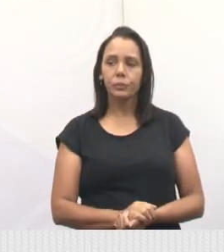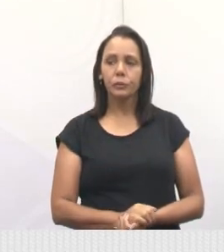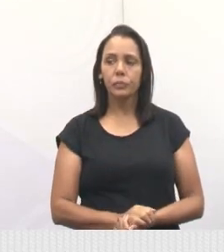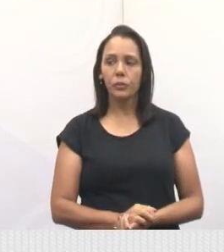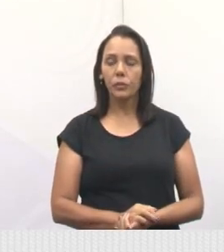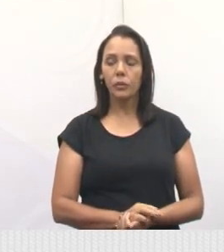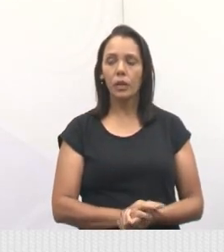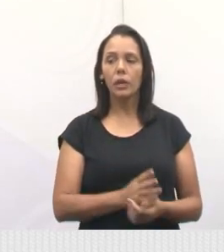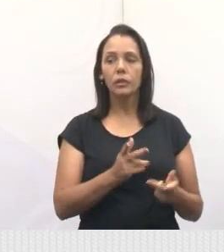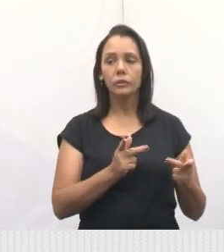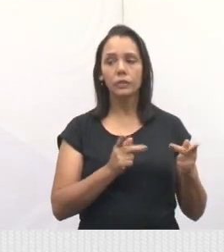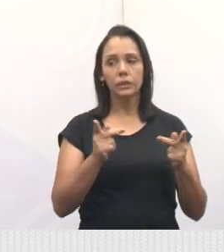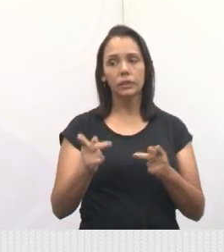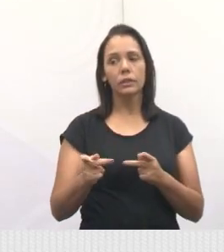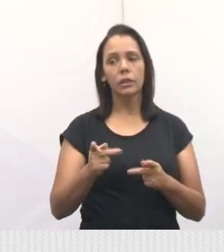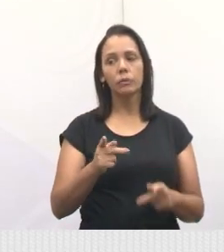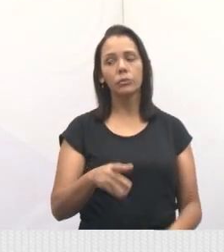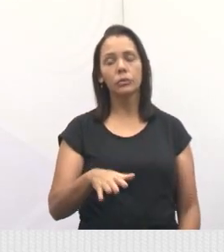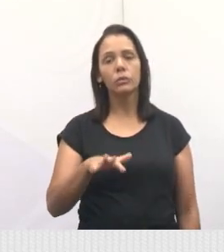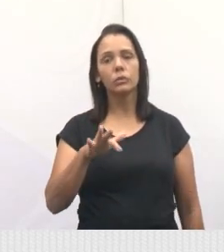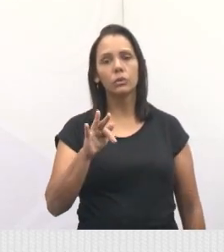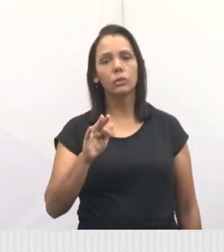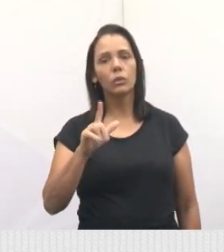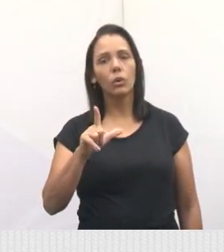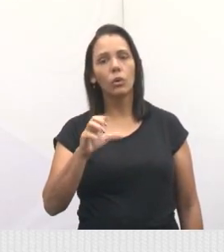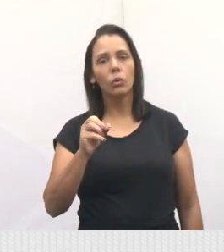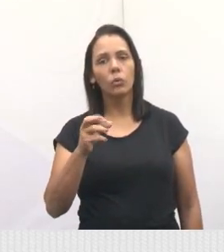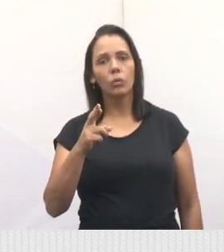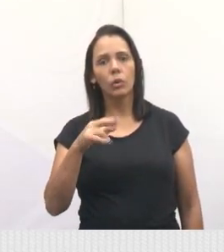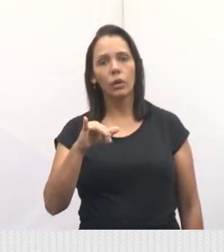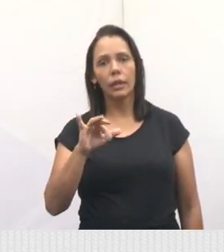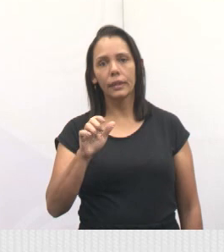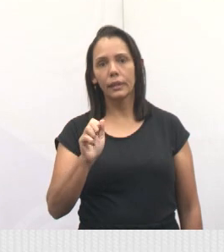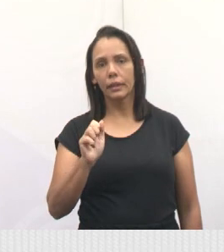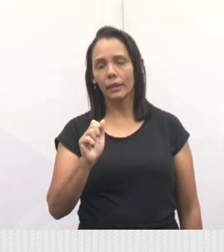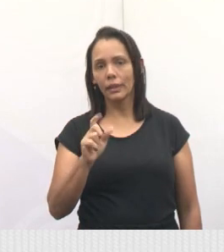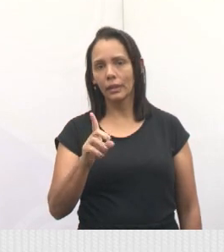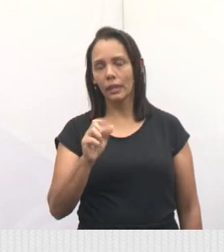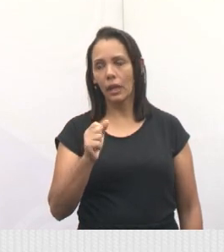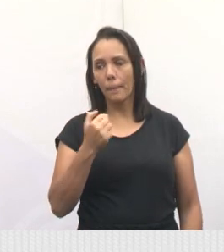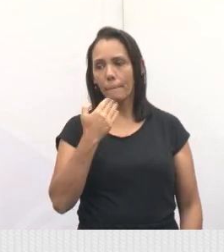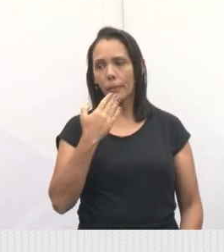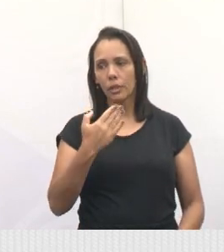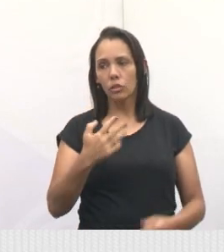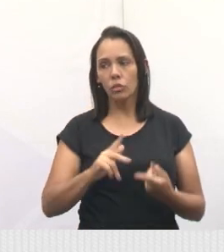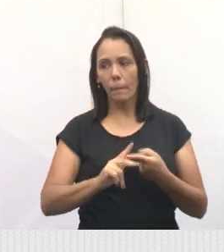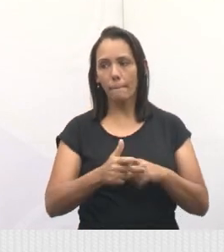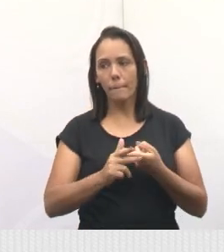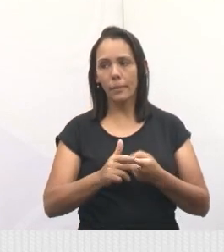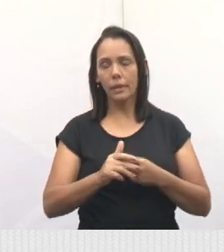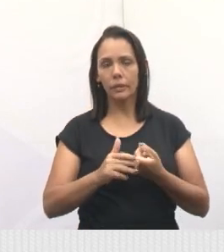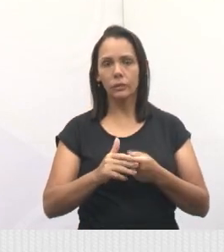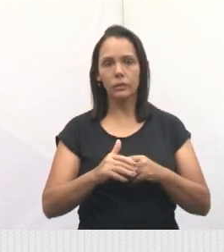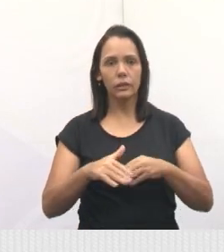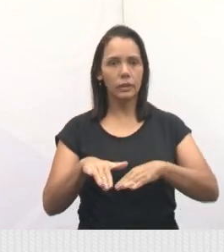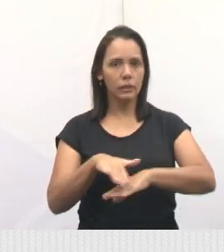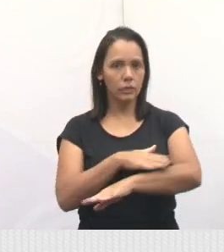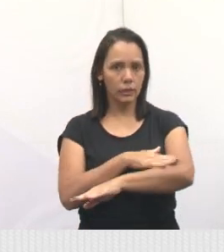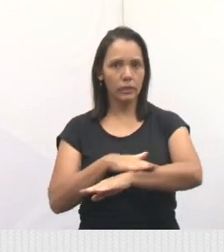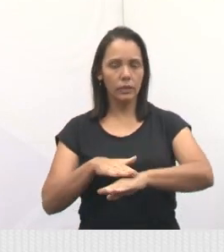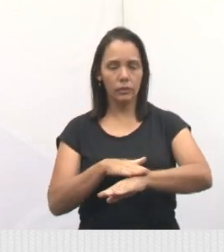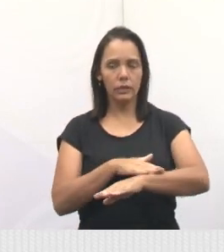Também estivemos lá no Jardim Flora, pedindo uma atuação da guia. Lá na rua Lasca, de frente ao número 603.